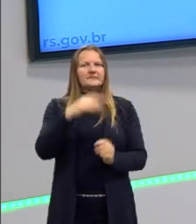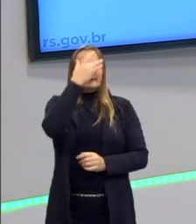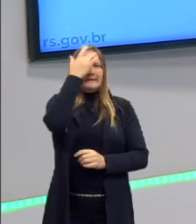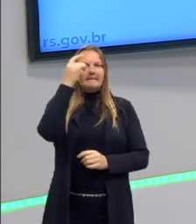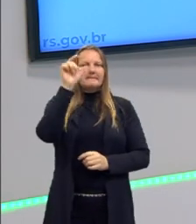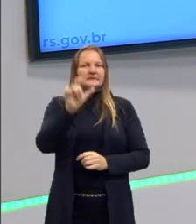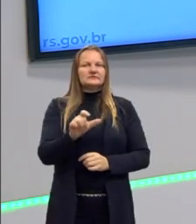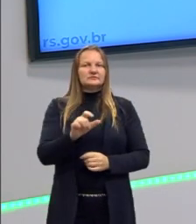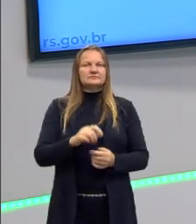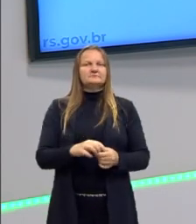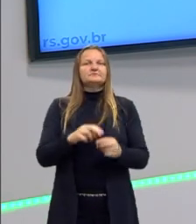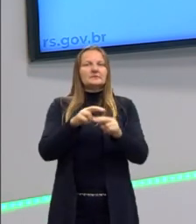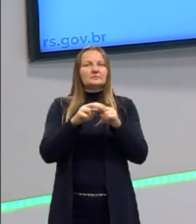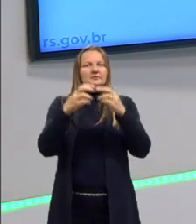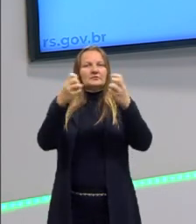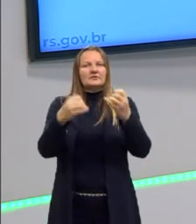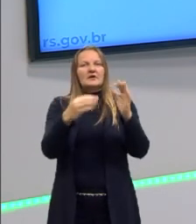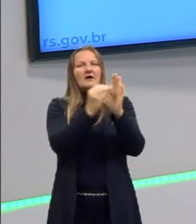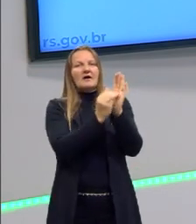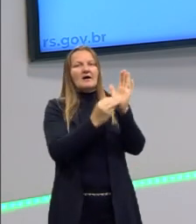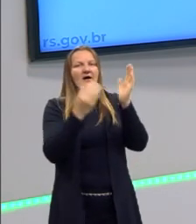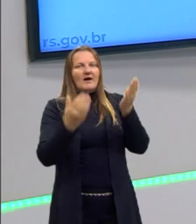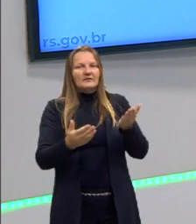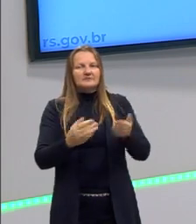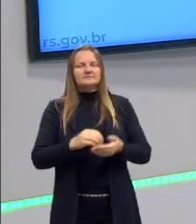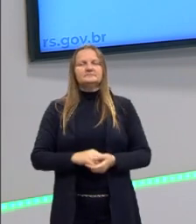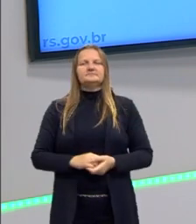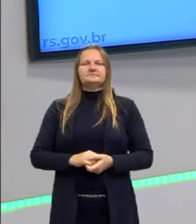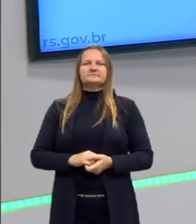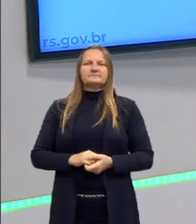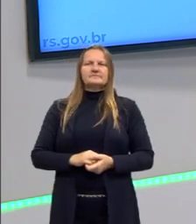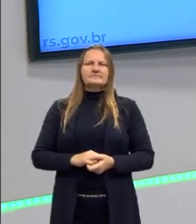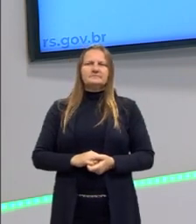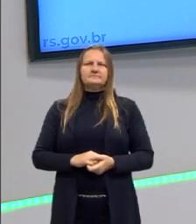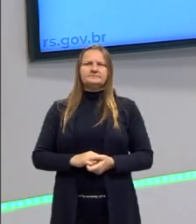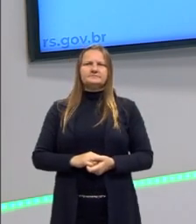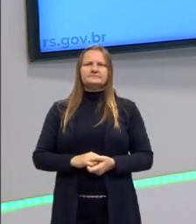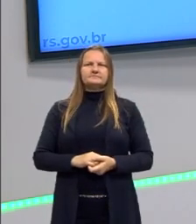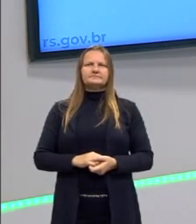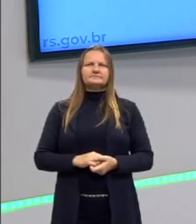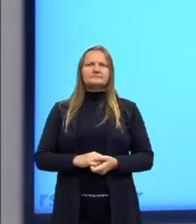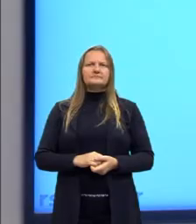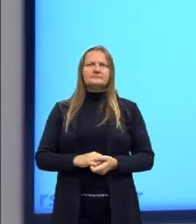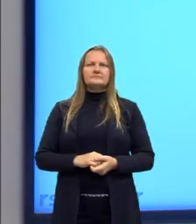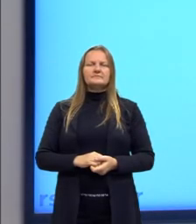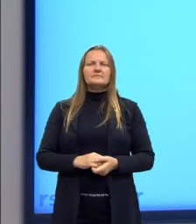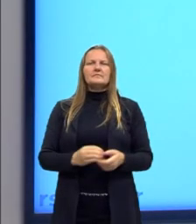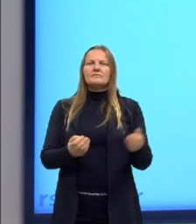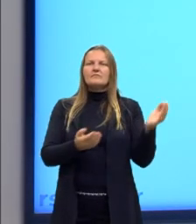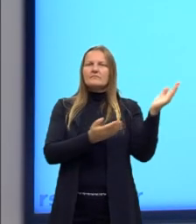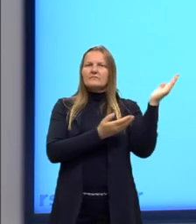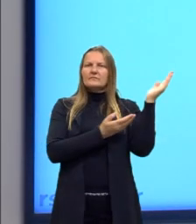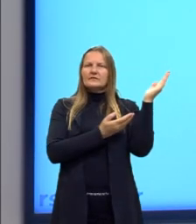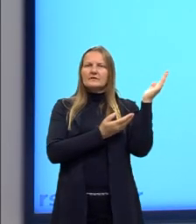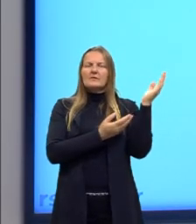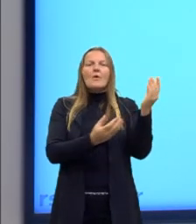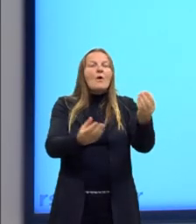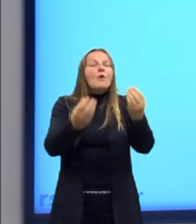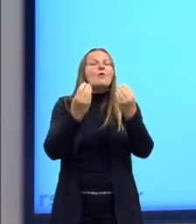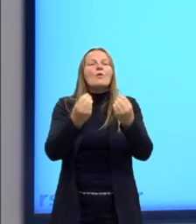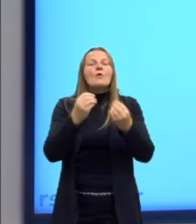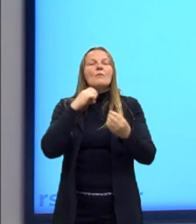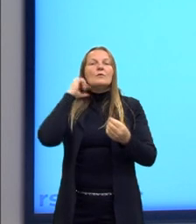Por isso o tema da nossa aula hoje, a disciplina e a criminalidade. Certo? Vamos lá então. Olha só. Como é que eu vou